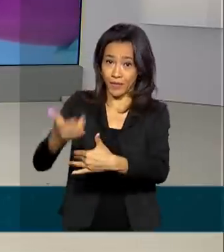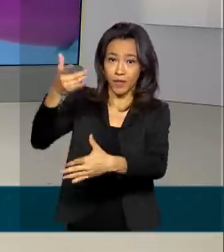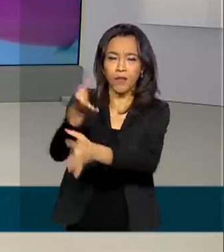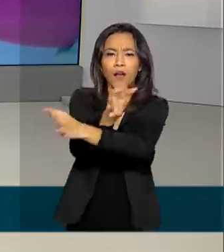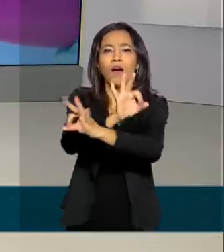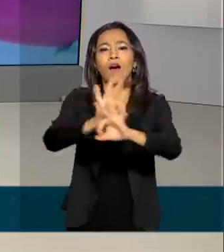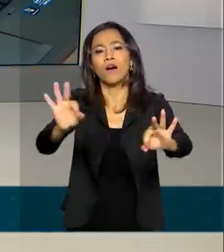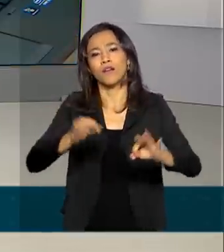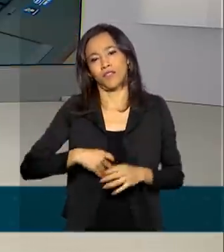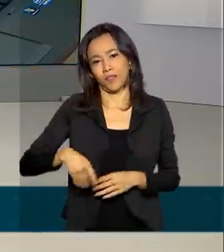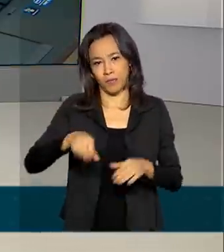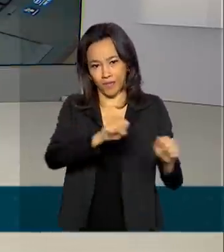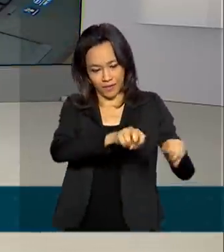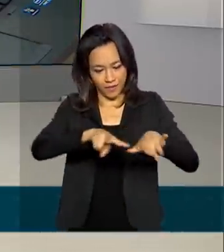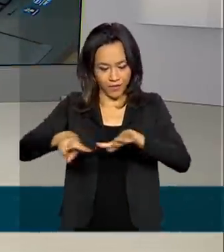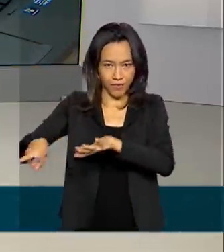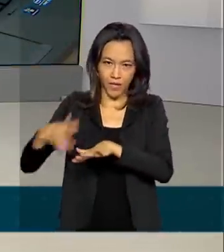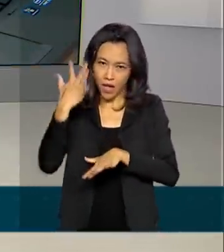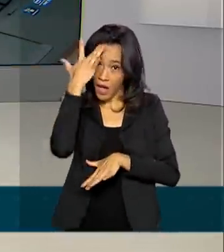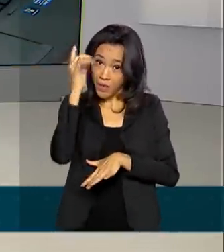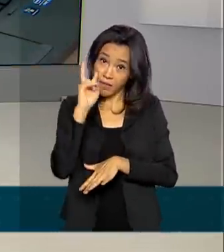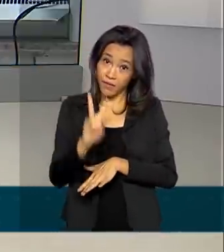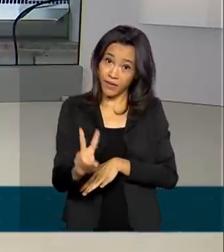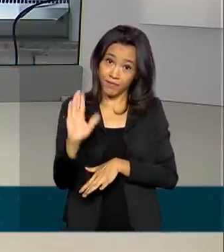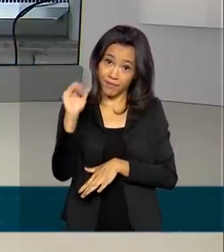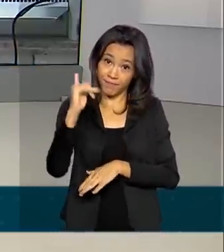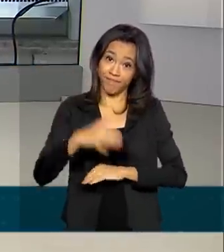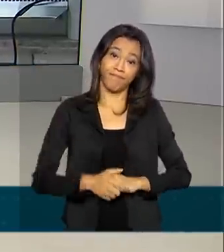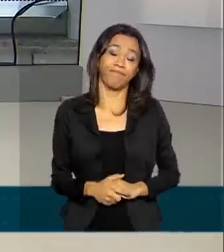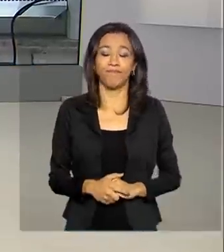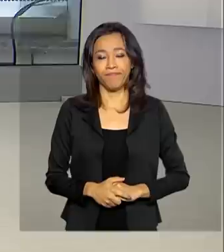Ótimo início de semana para você. Nos vemos amanhã. Até lá!